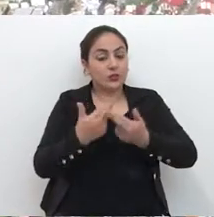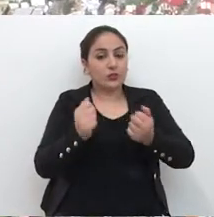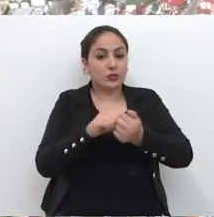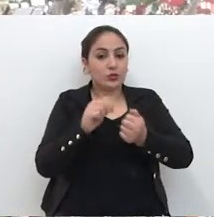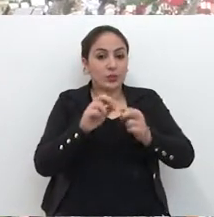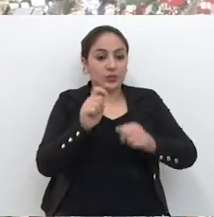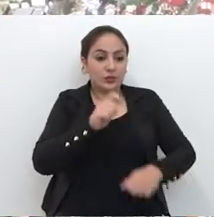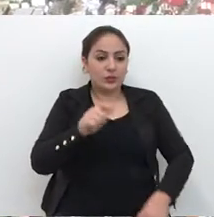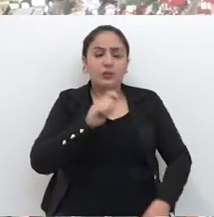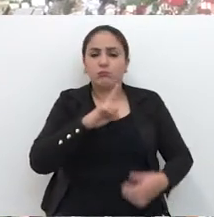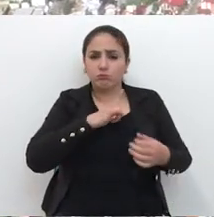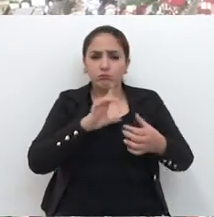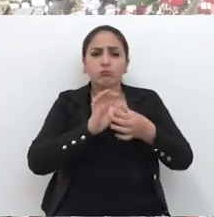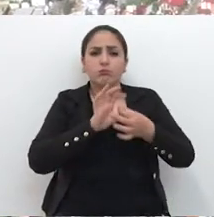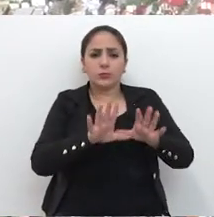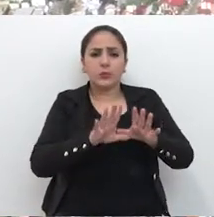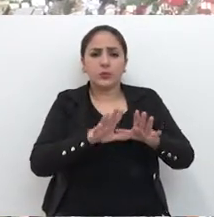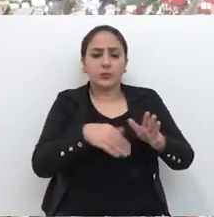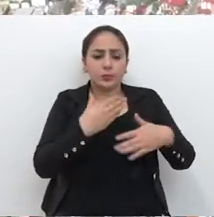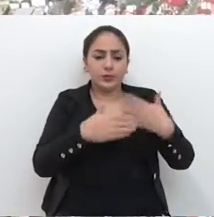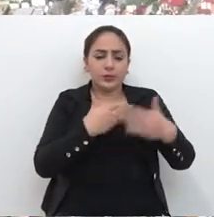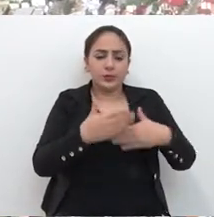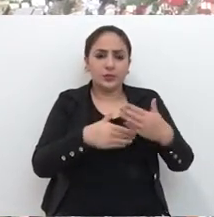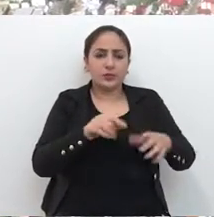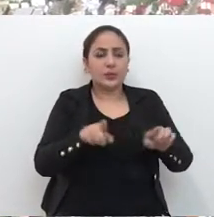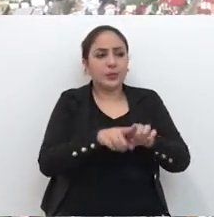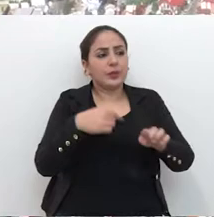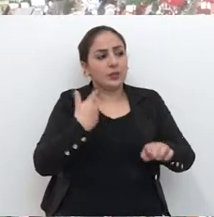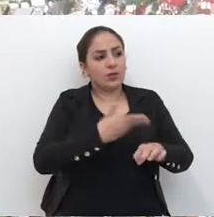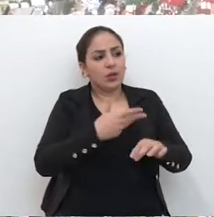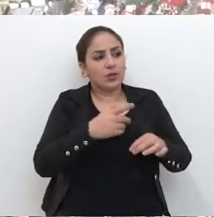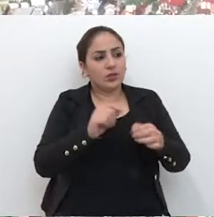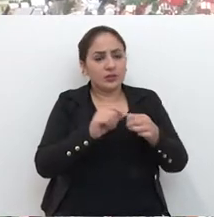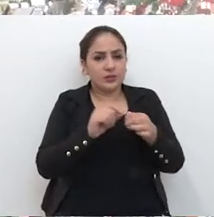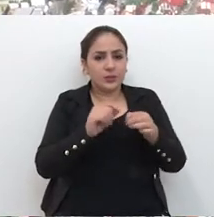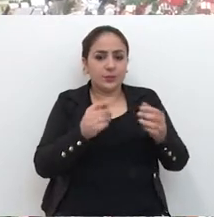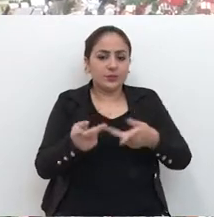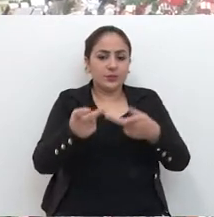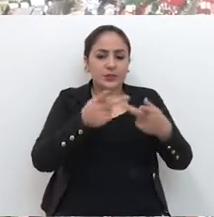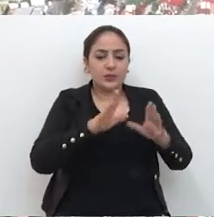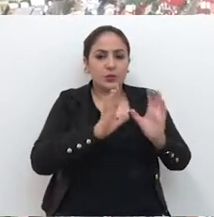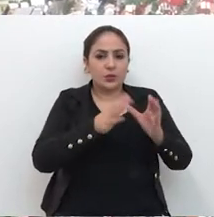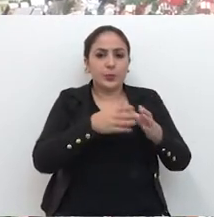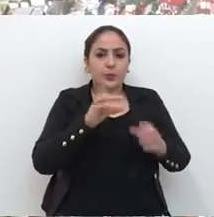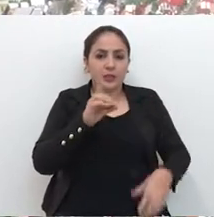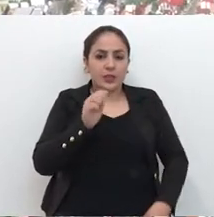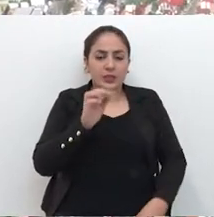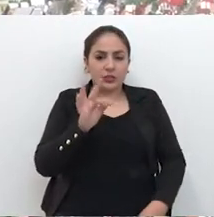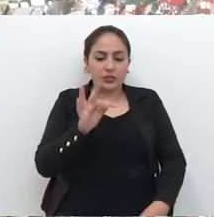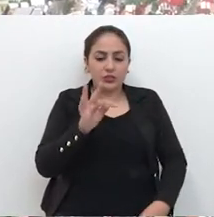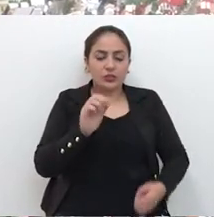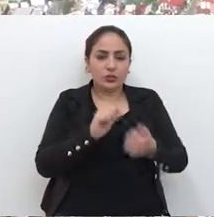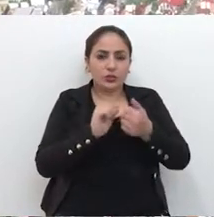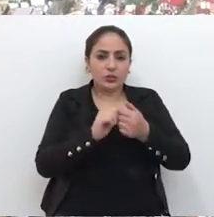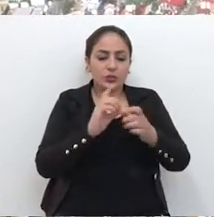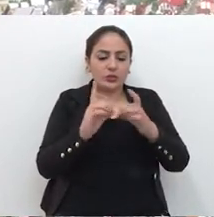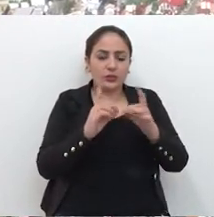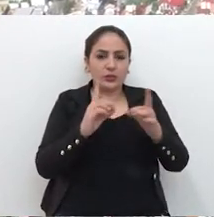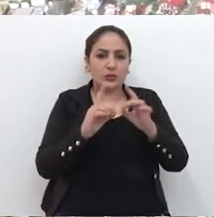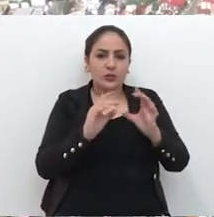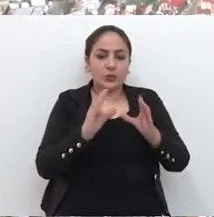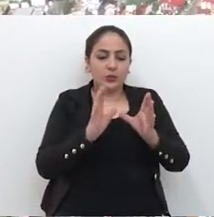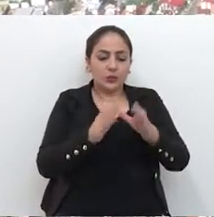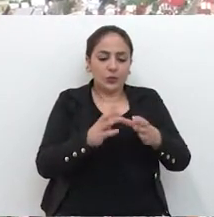tive uma reunião, então, com a São José de Moradores que deu aval, então, no andamento do processo e nós fomos, então, fazer essa visita ao grupo do DAT, juntamente com a